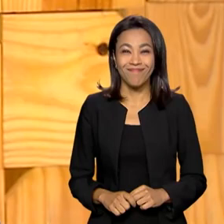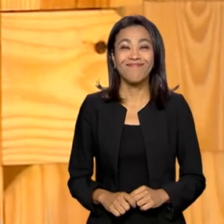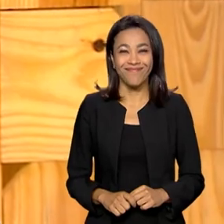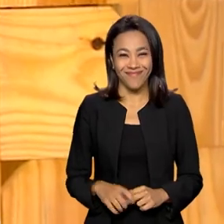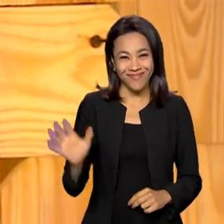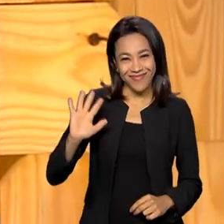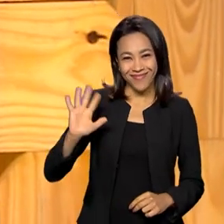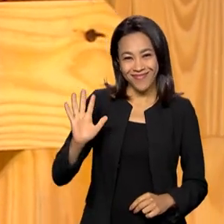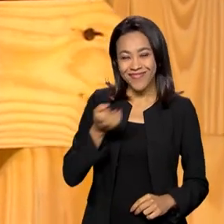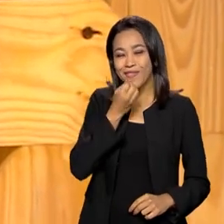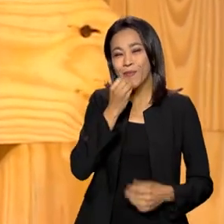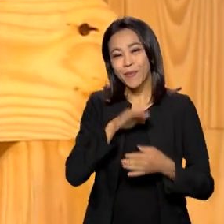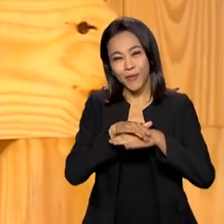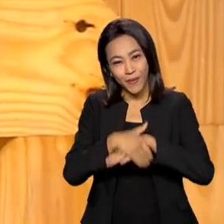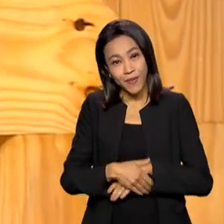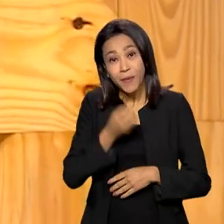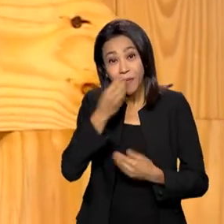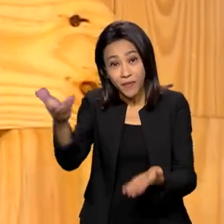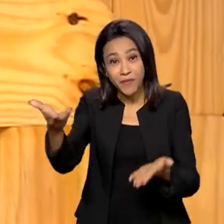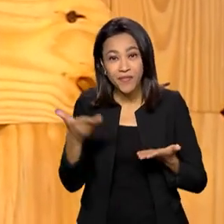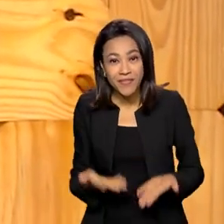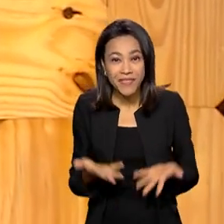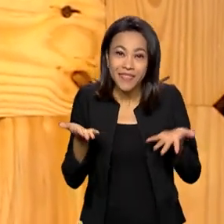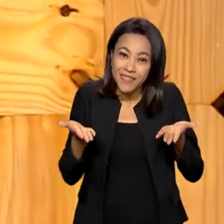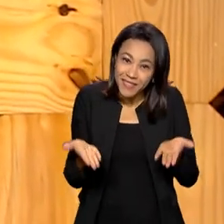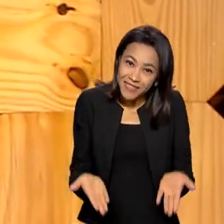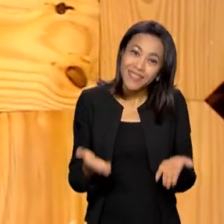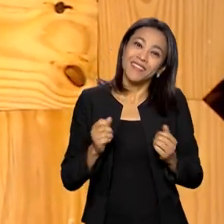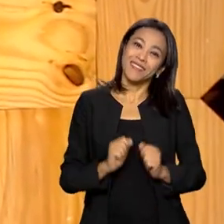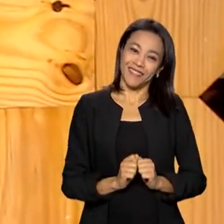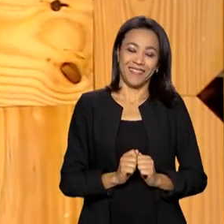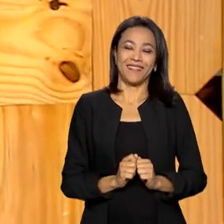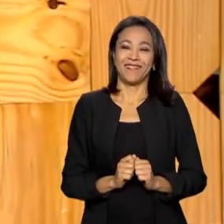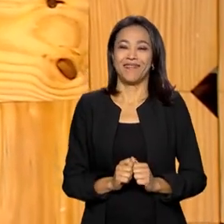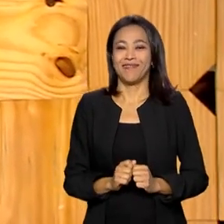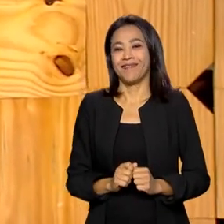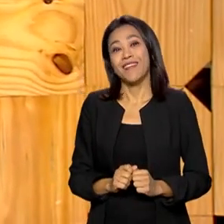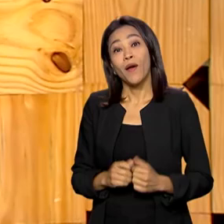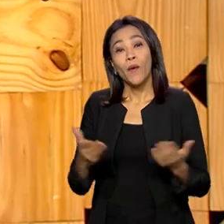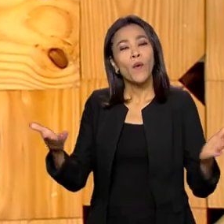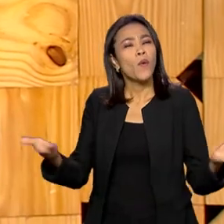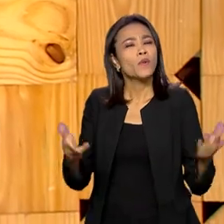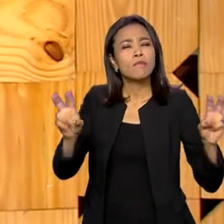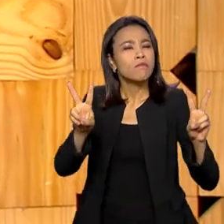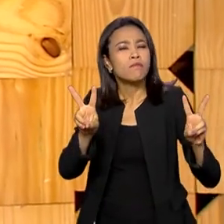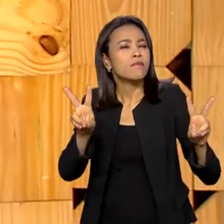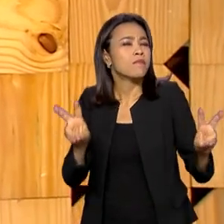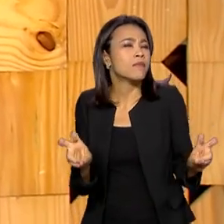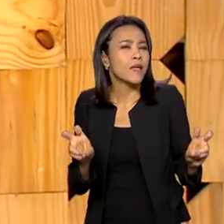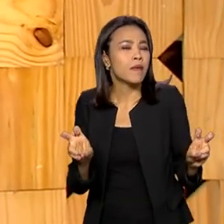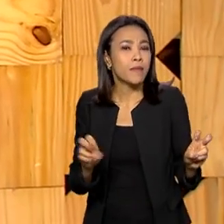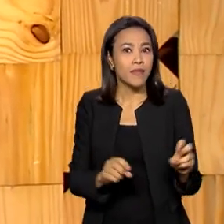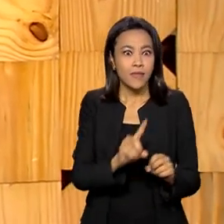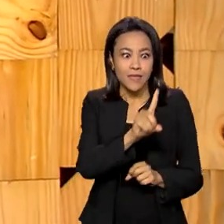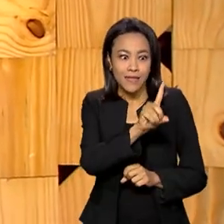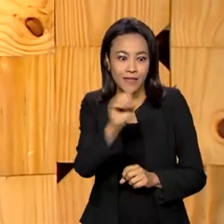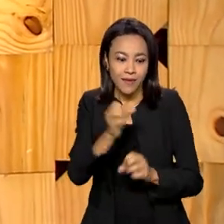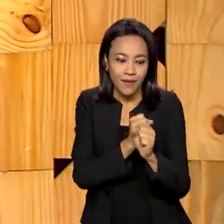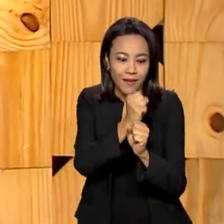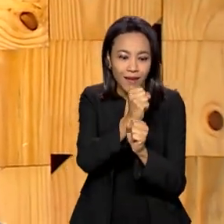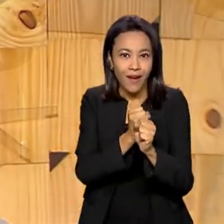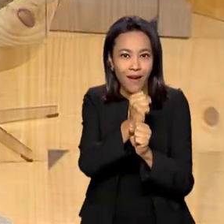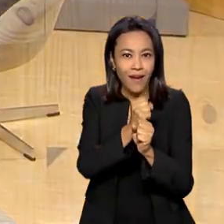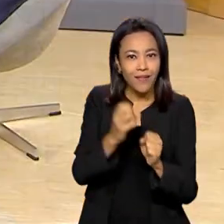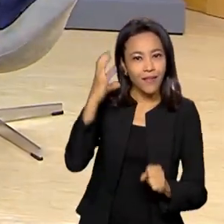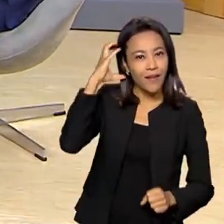Olá, boa noite. Seja bem-vindo a mais uma edição do Brasil em Pauta. Hoje o tema é os 100 anos do rádio no